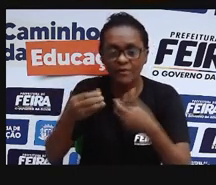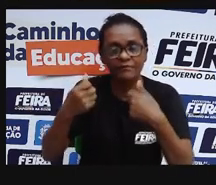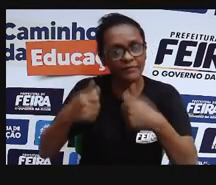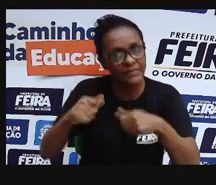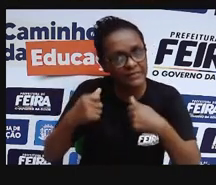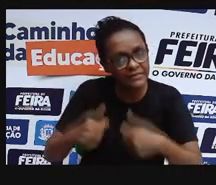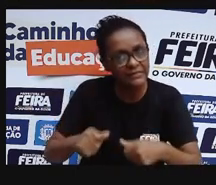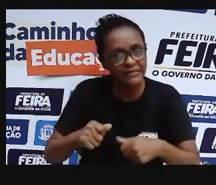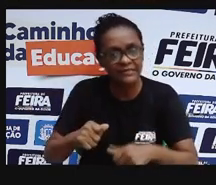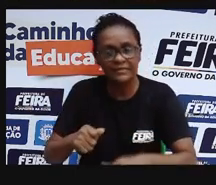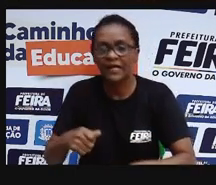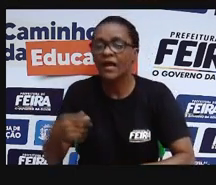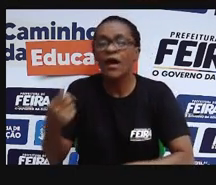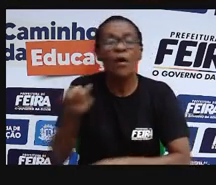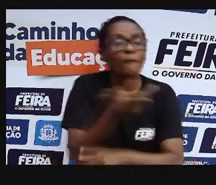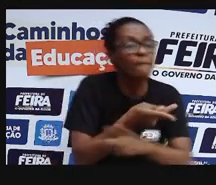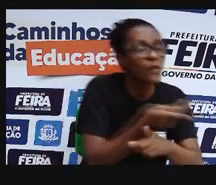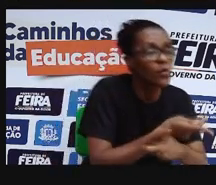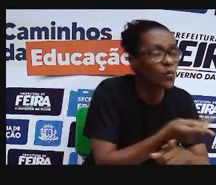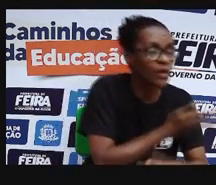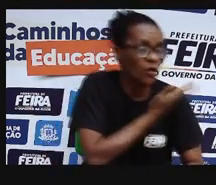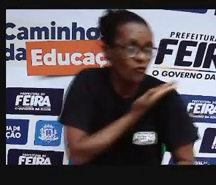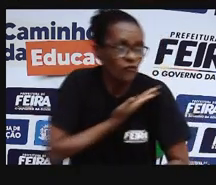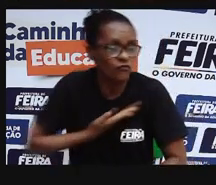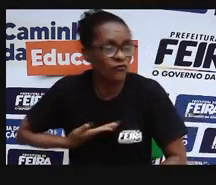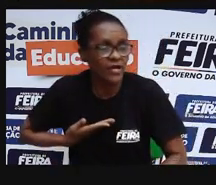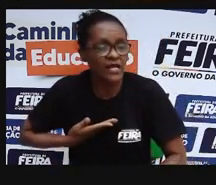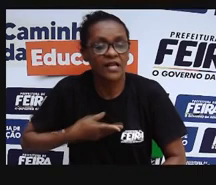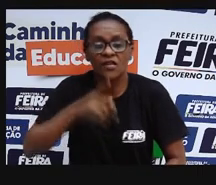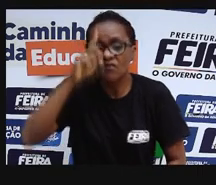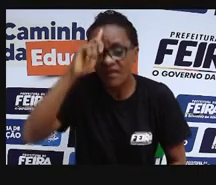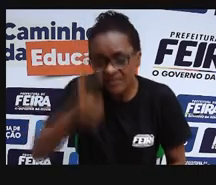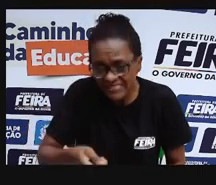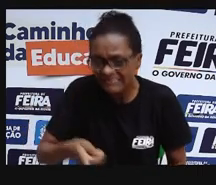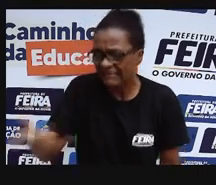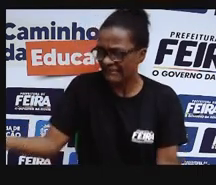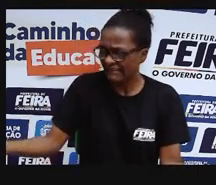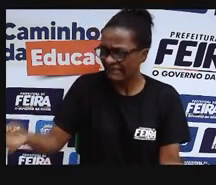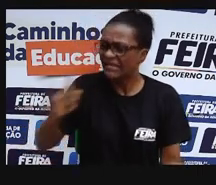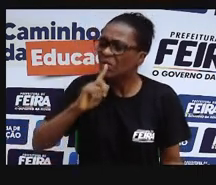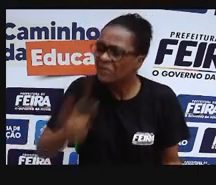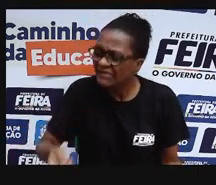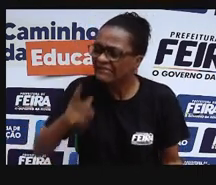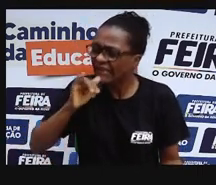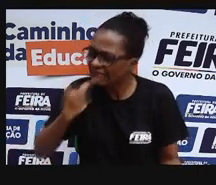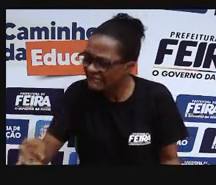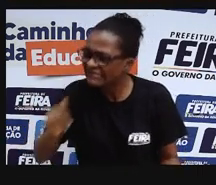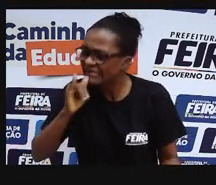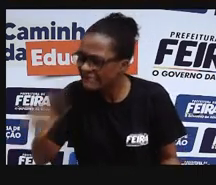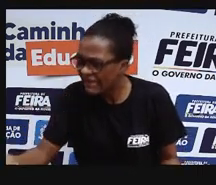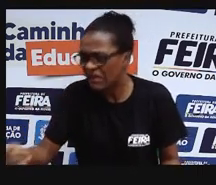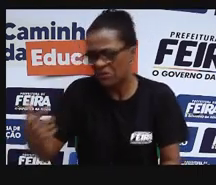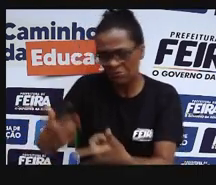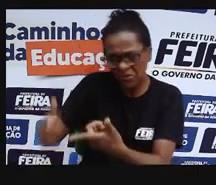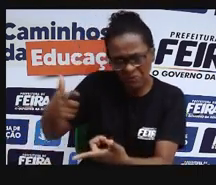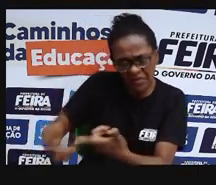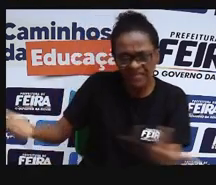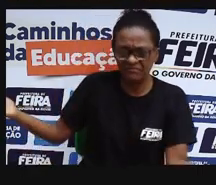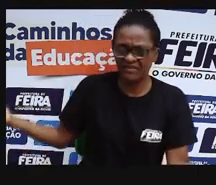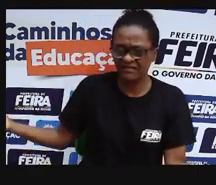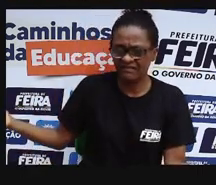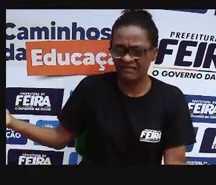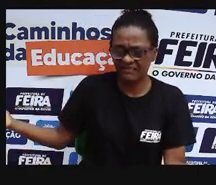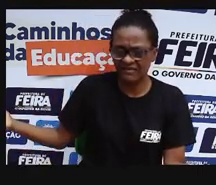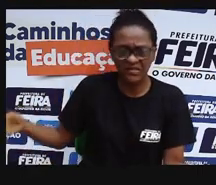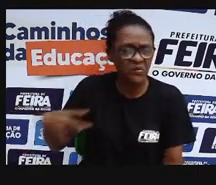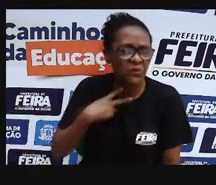recorrer aos órgãos públicos, a gente tem como buscar os nossos direitos para que a nossa saúde